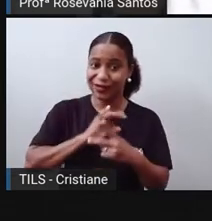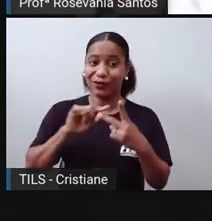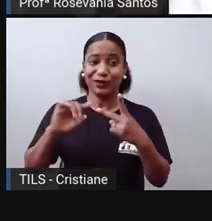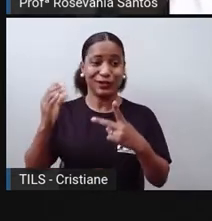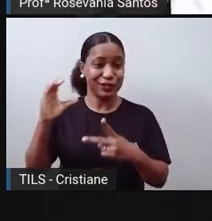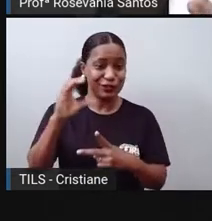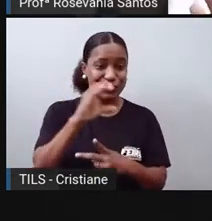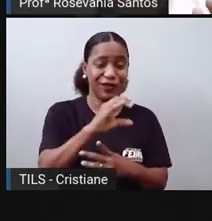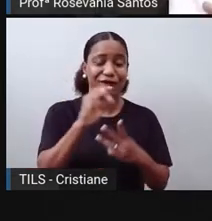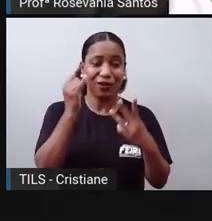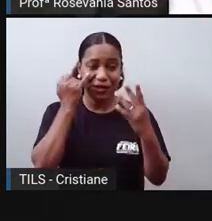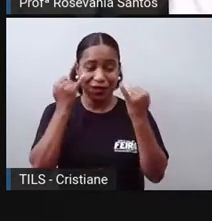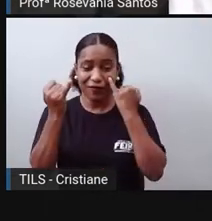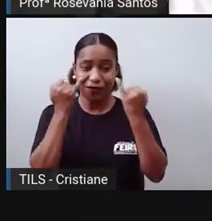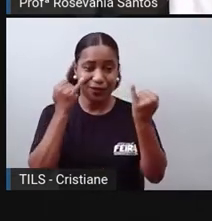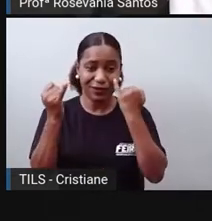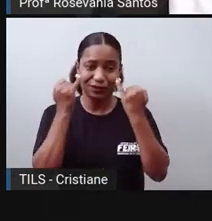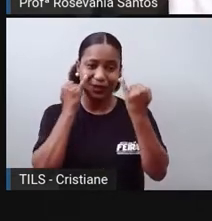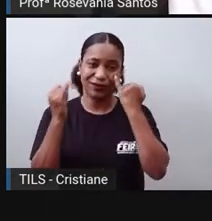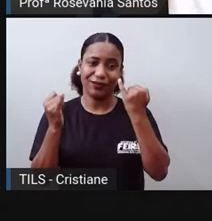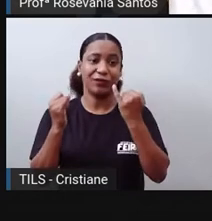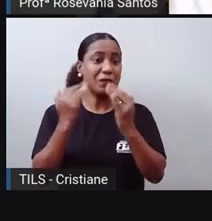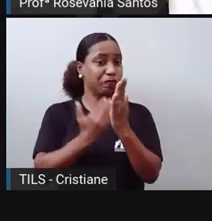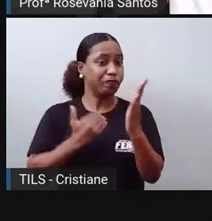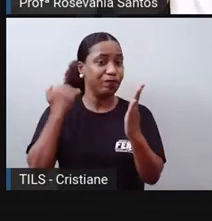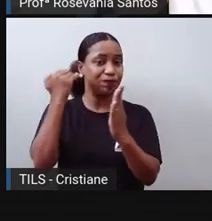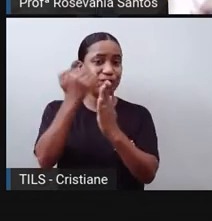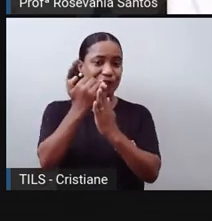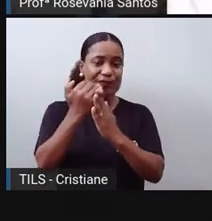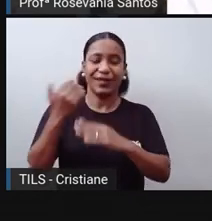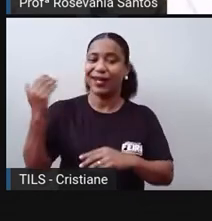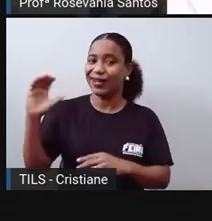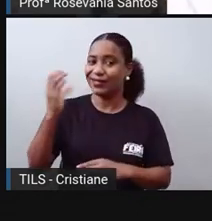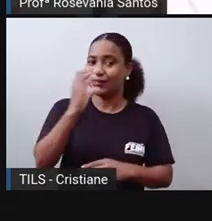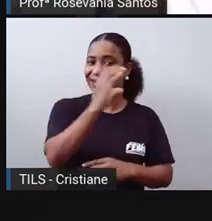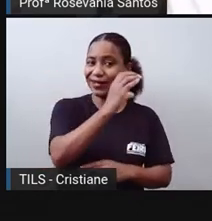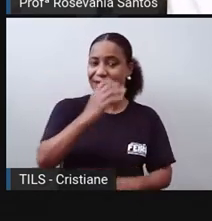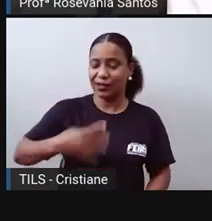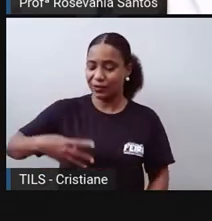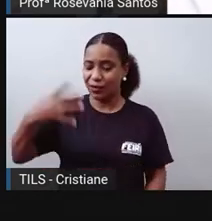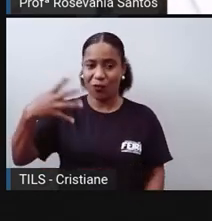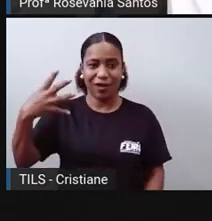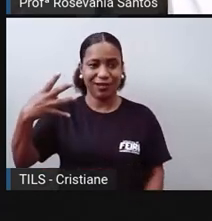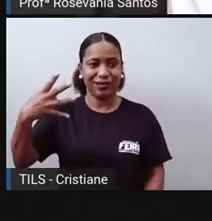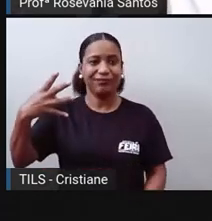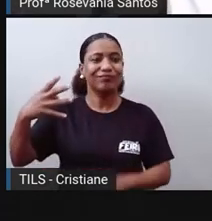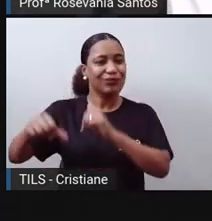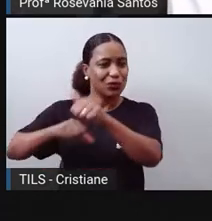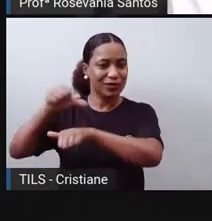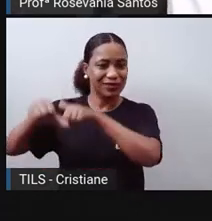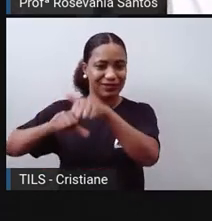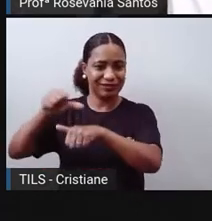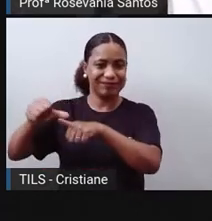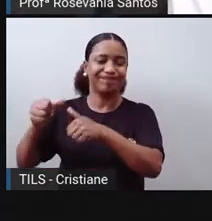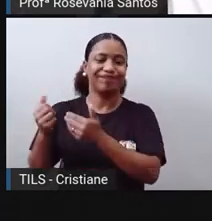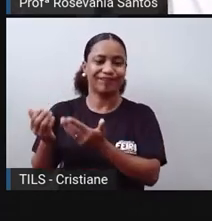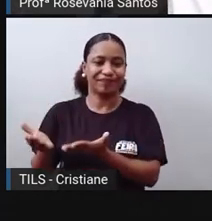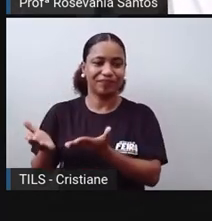ciência tem um protagonismo maior, né, nessa quarta revolução industrial, né.